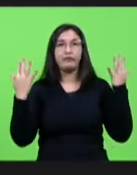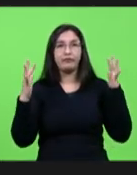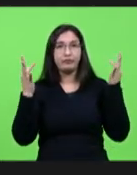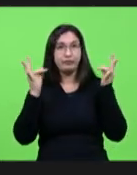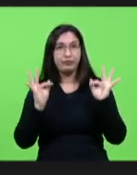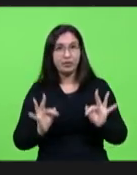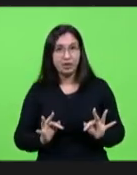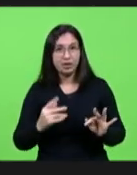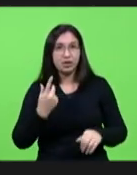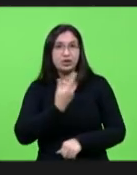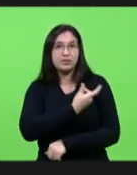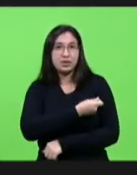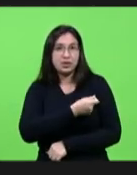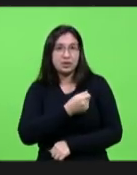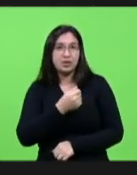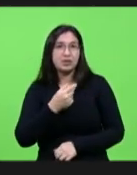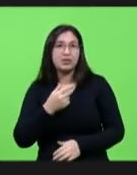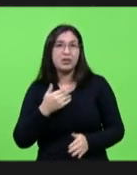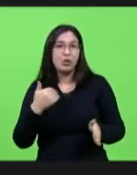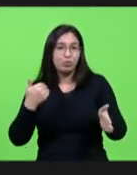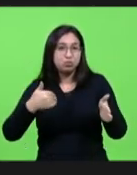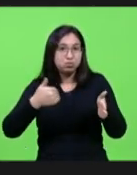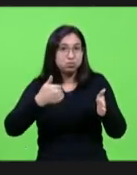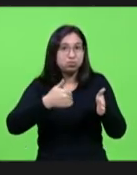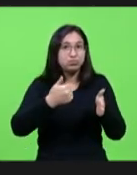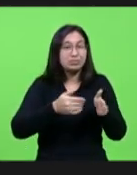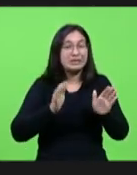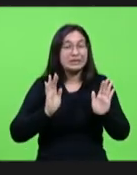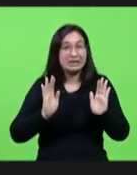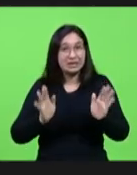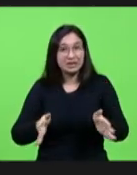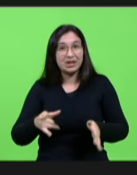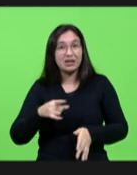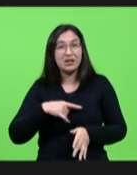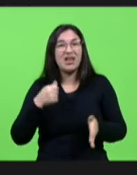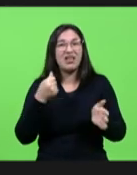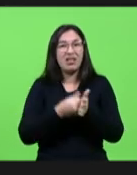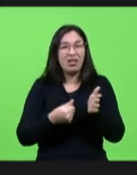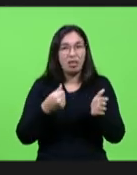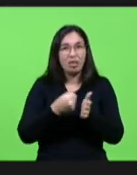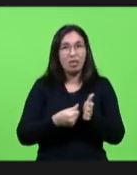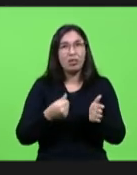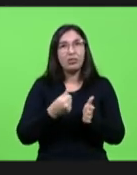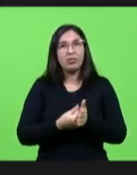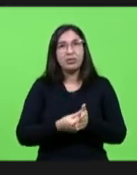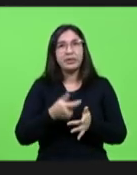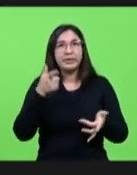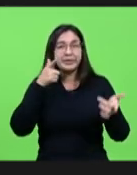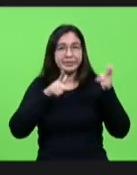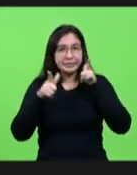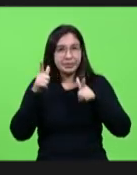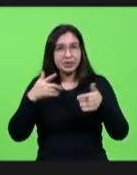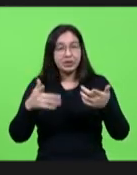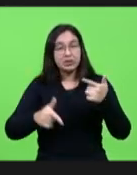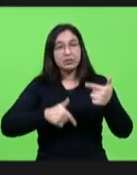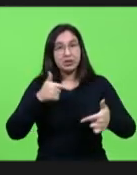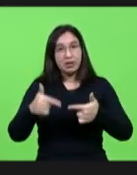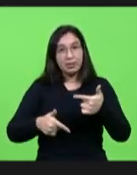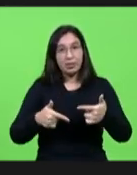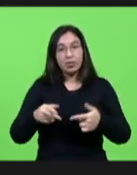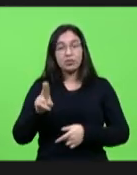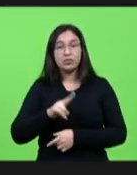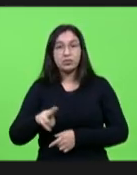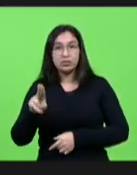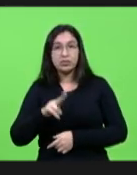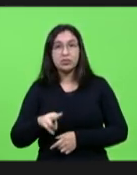vacinação se aproximando no nosso horizonte certamente fruto de muita luta dos trabalhadores dos usuários e dos